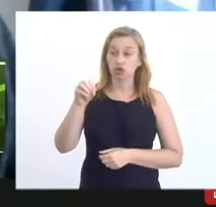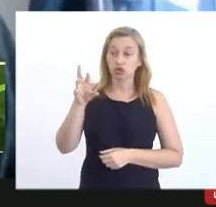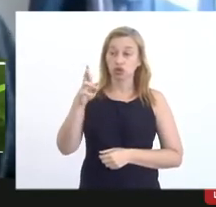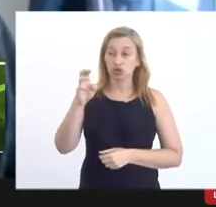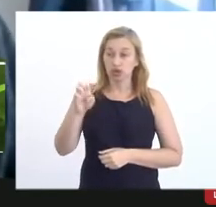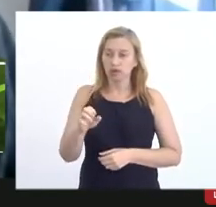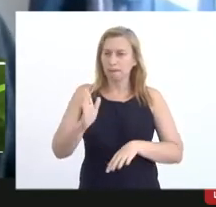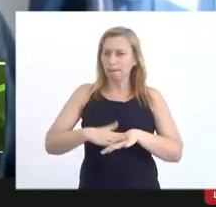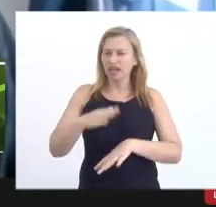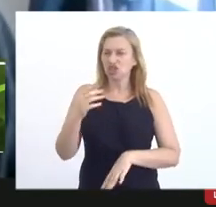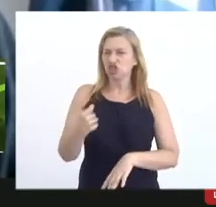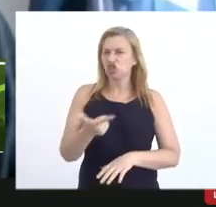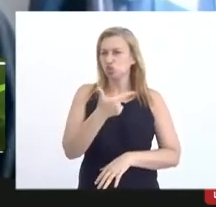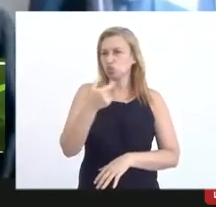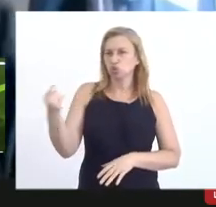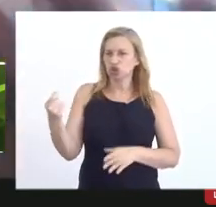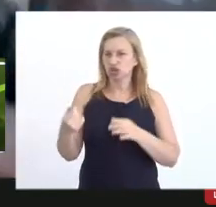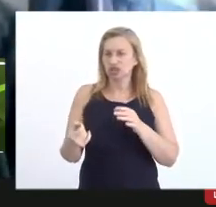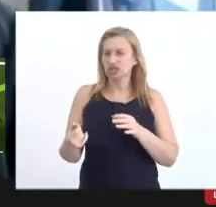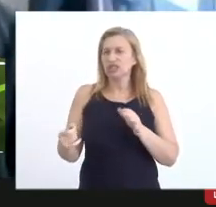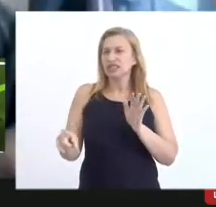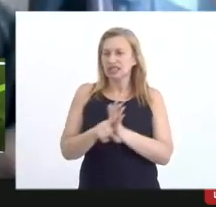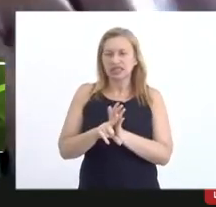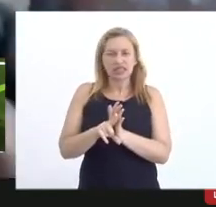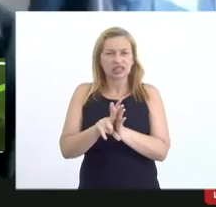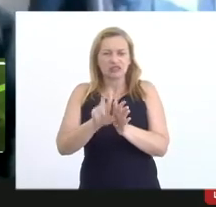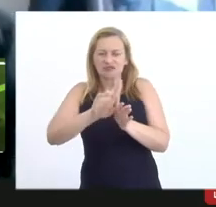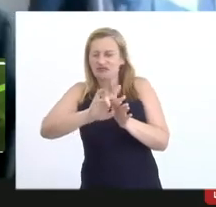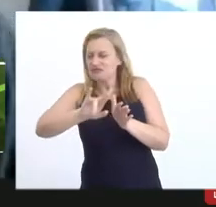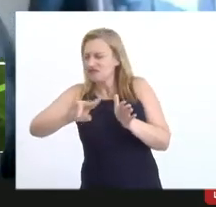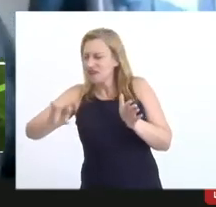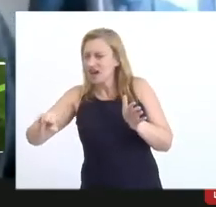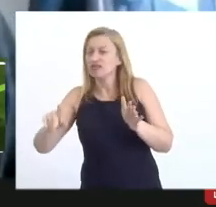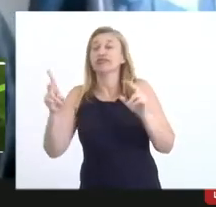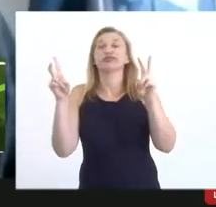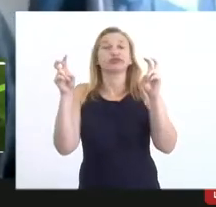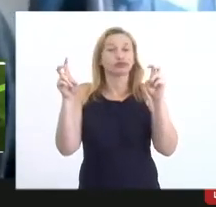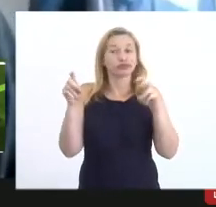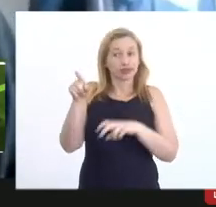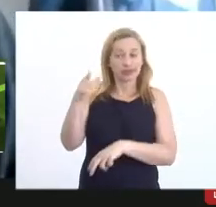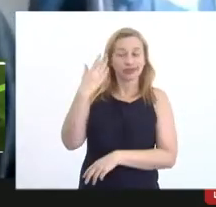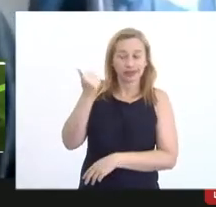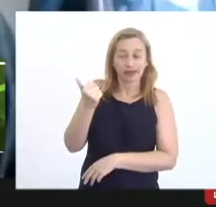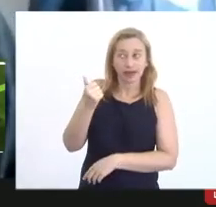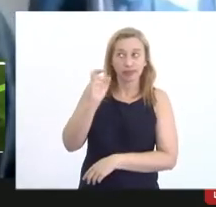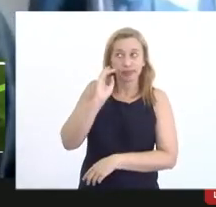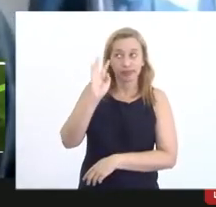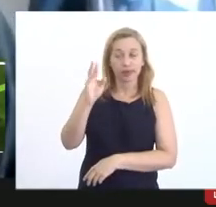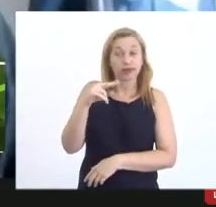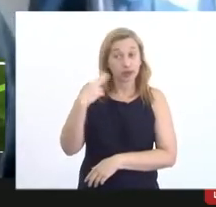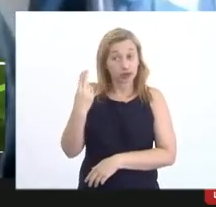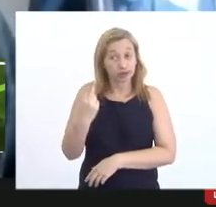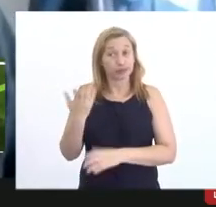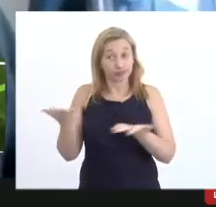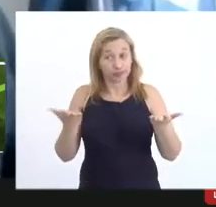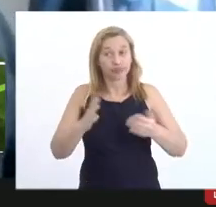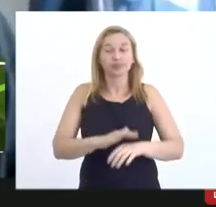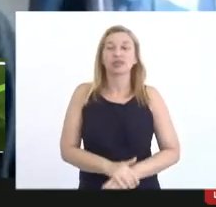leis sobre os vários assuntos como você sabe ou imagina né